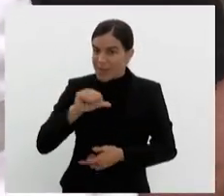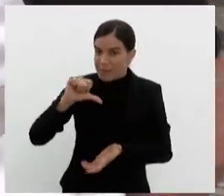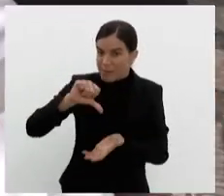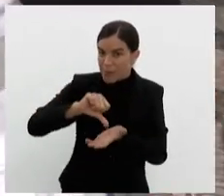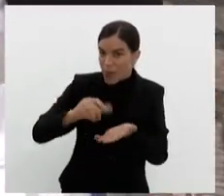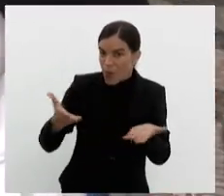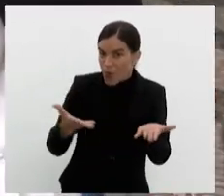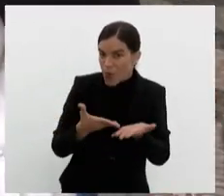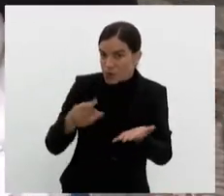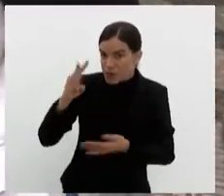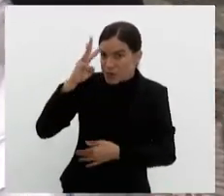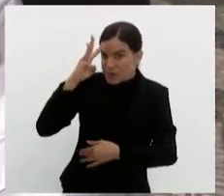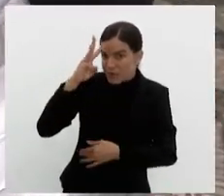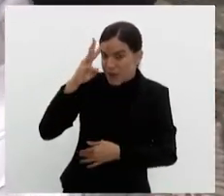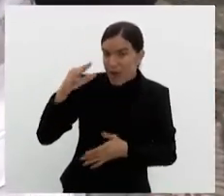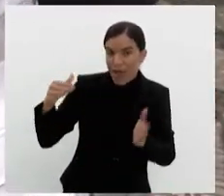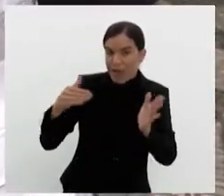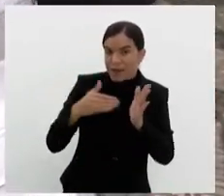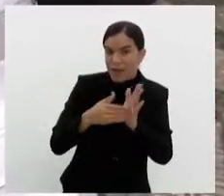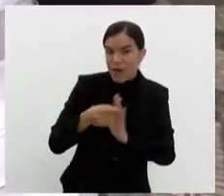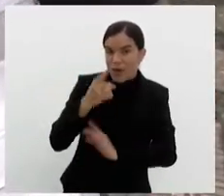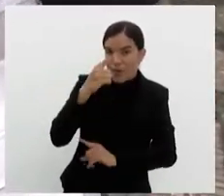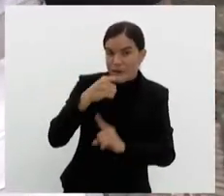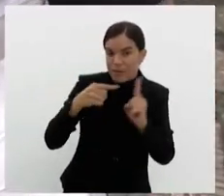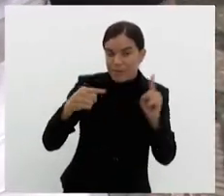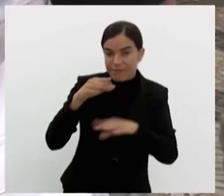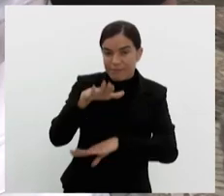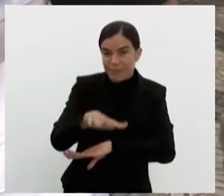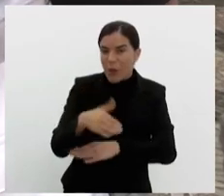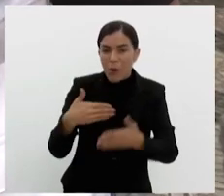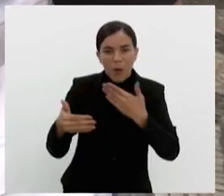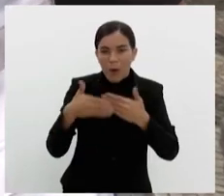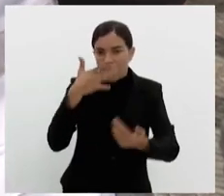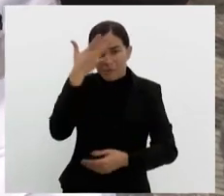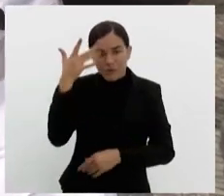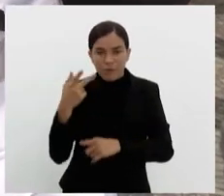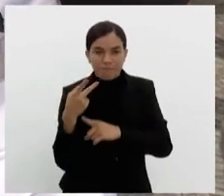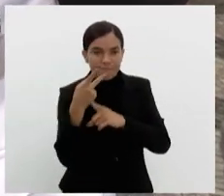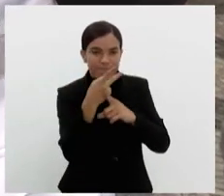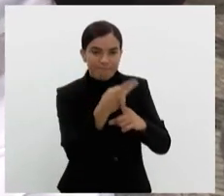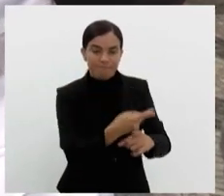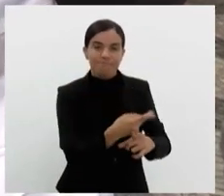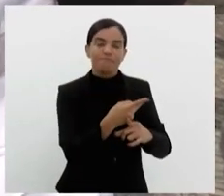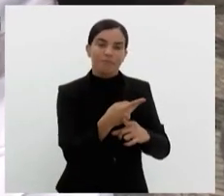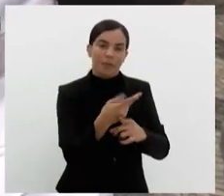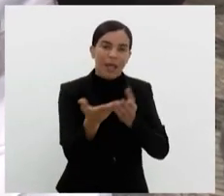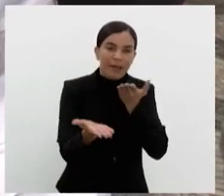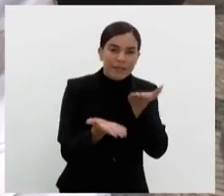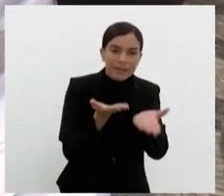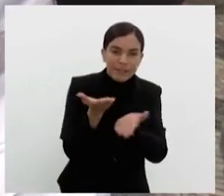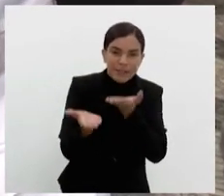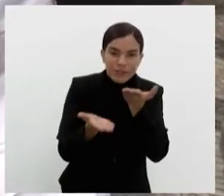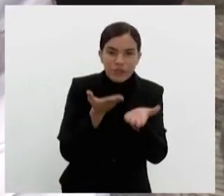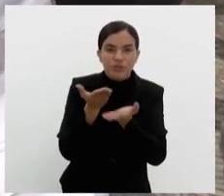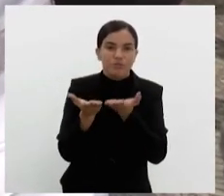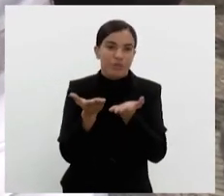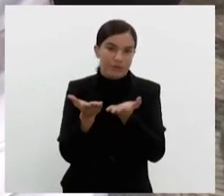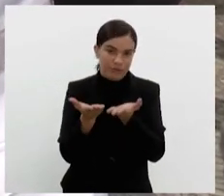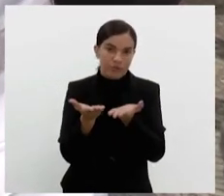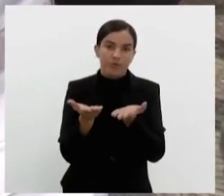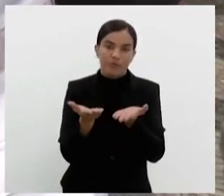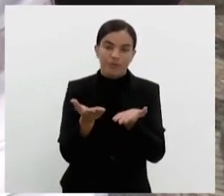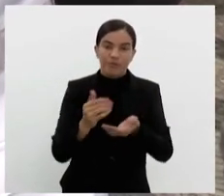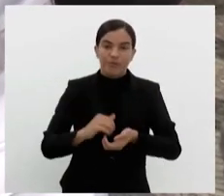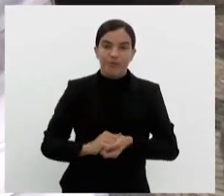hoje, terça-feira, até uma e meia da tarde. Qualquer pessoa pode vir para ser atendida com esses serviços oferecidos